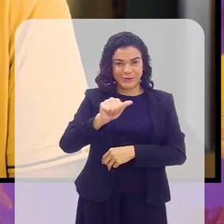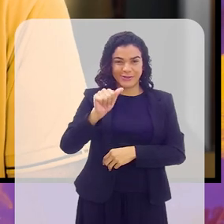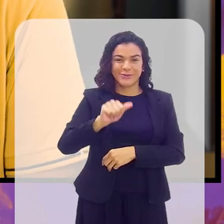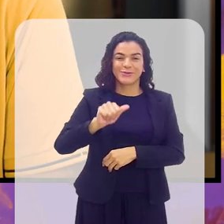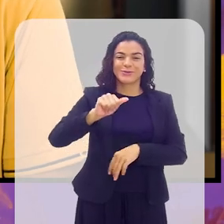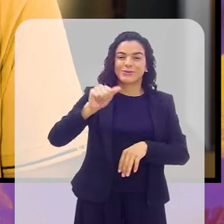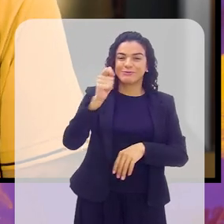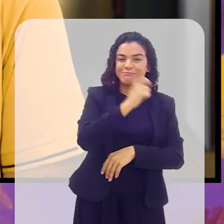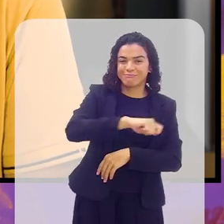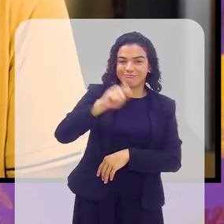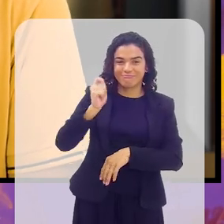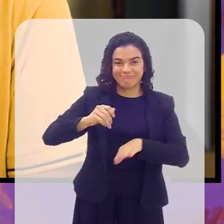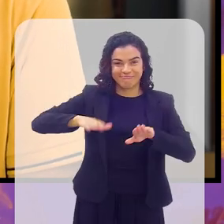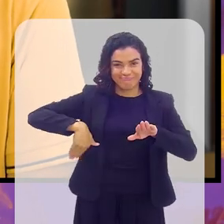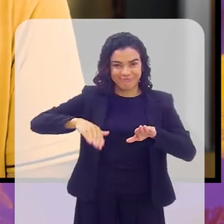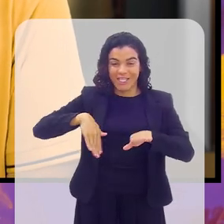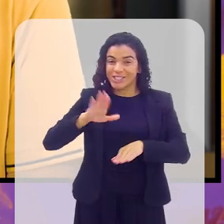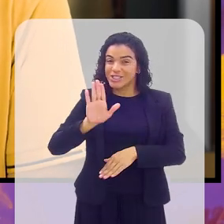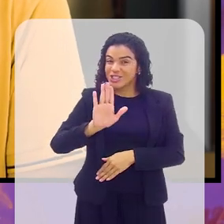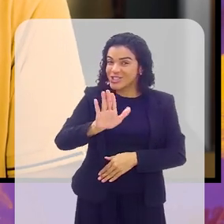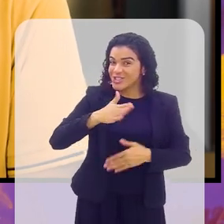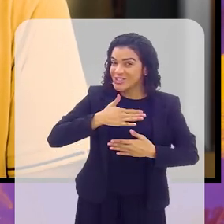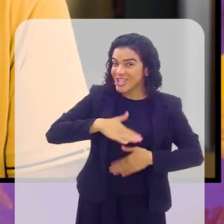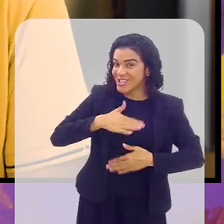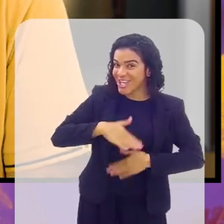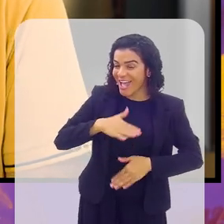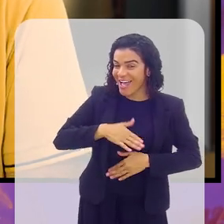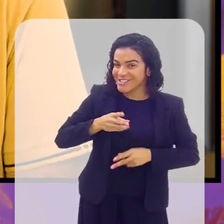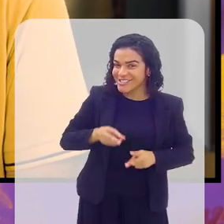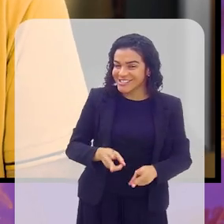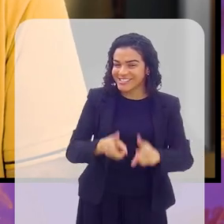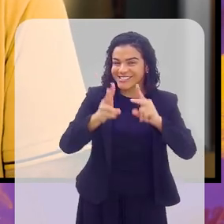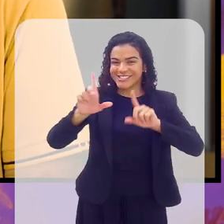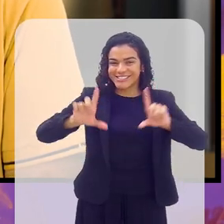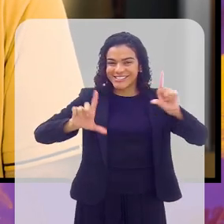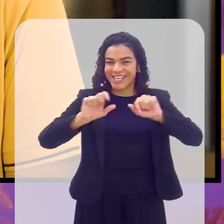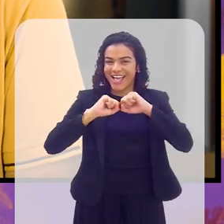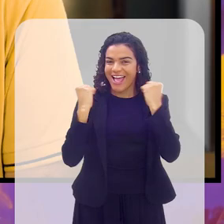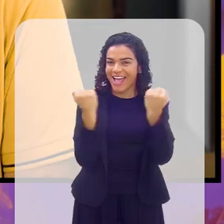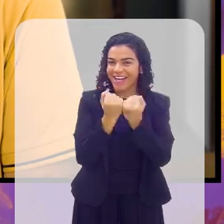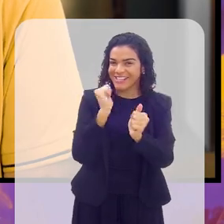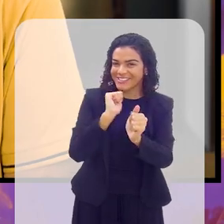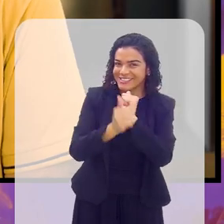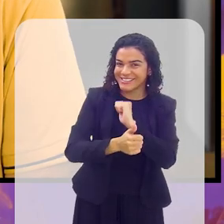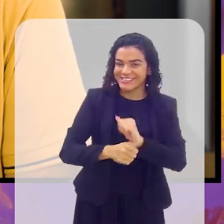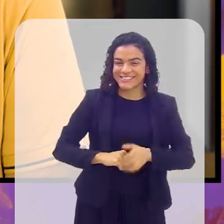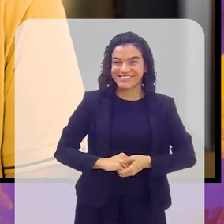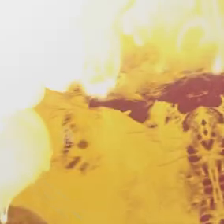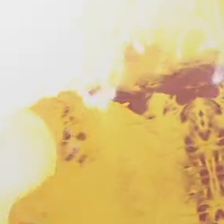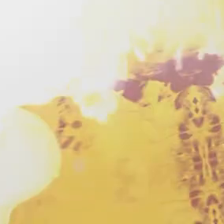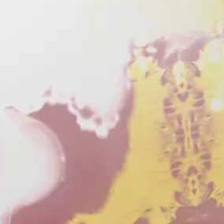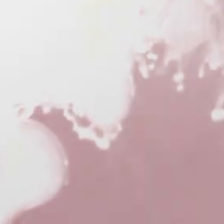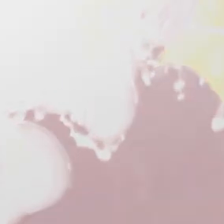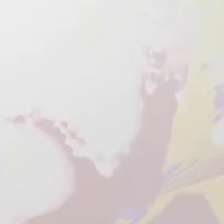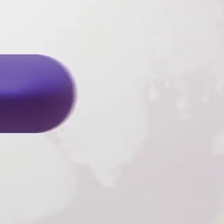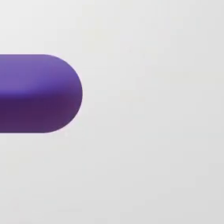de Beat Tênis do Estado do Rio de Janeiro. Já, já, a gente dá sequência no Arena Esportiva.